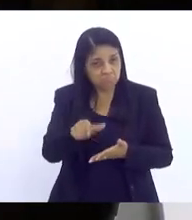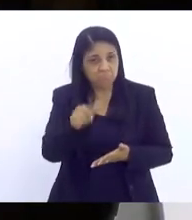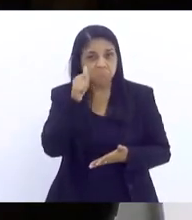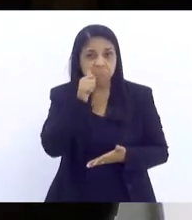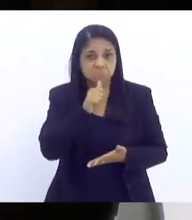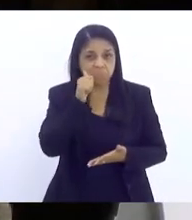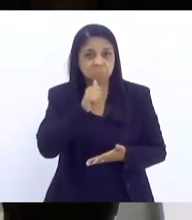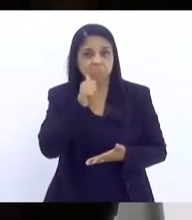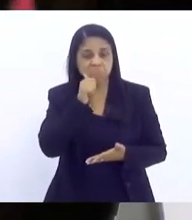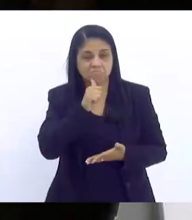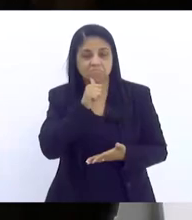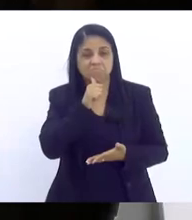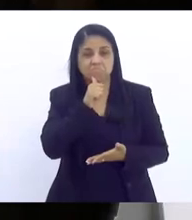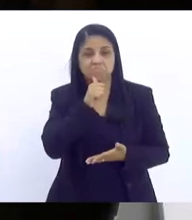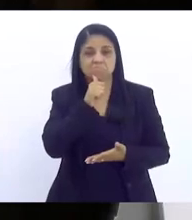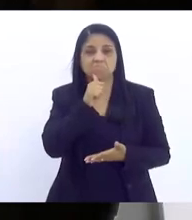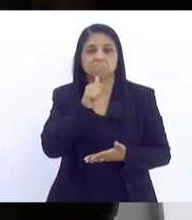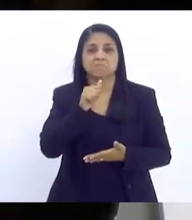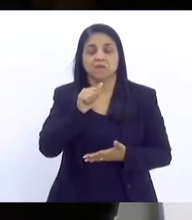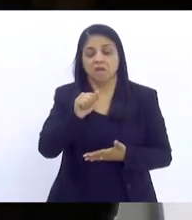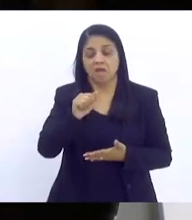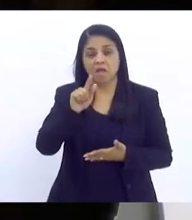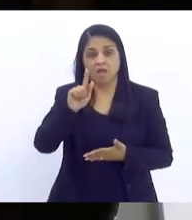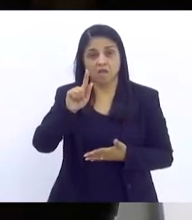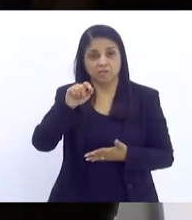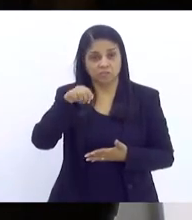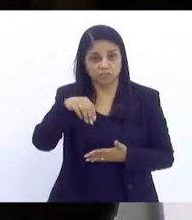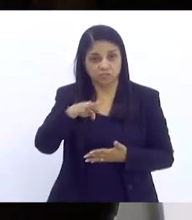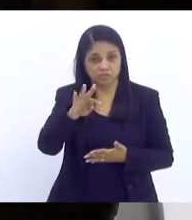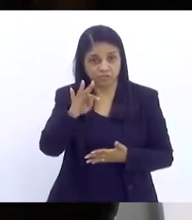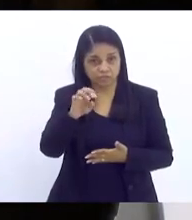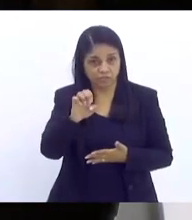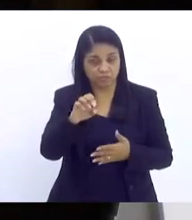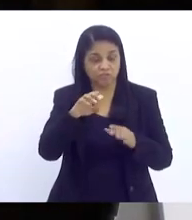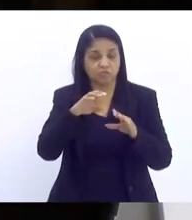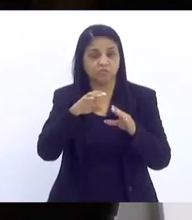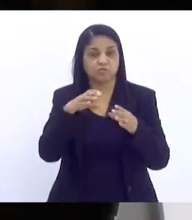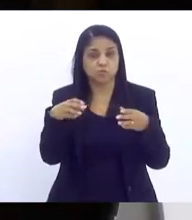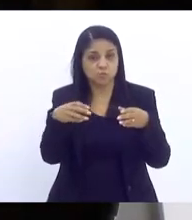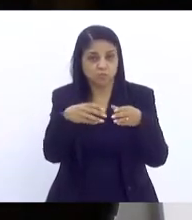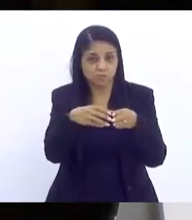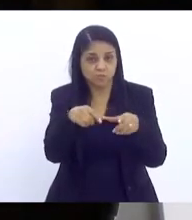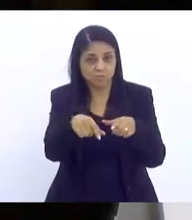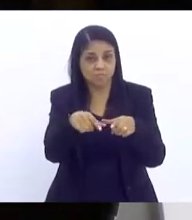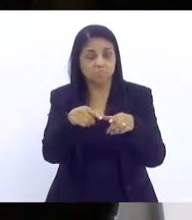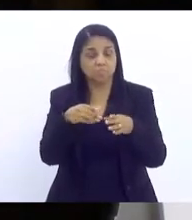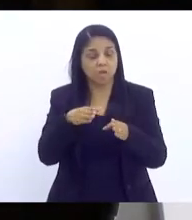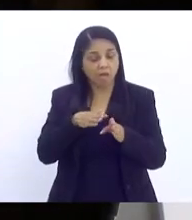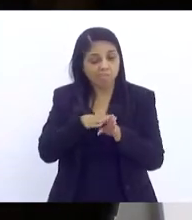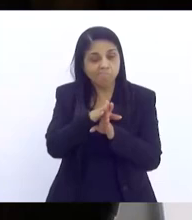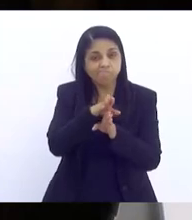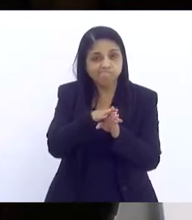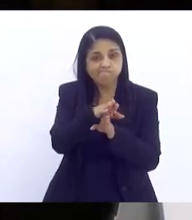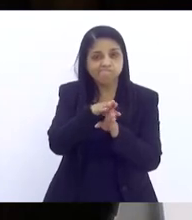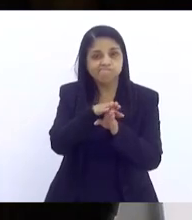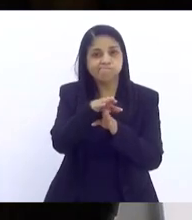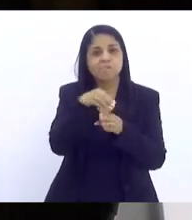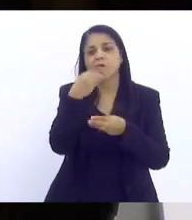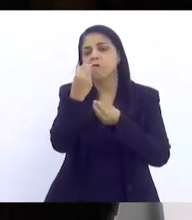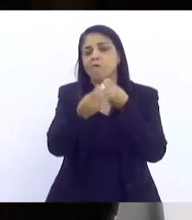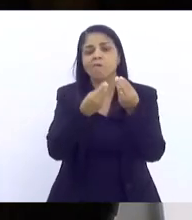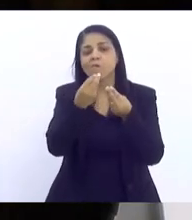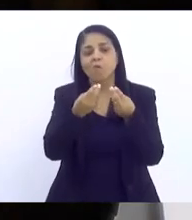ou esses agentes comunitários, por exemplo, para nos auxiliar nessa questão de entender um processo